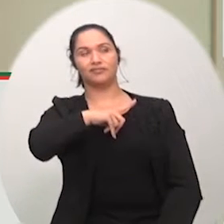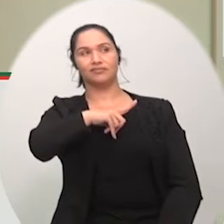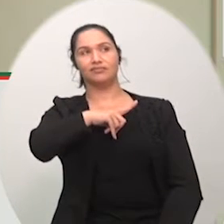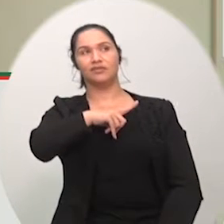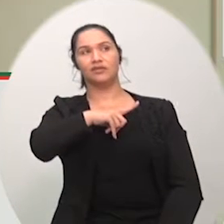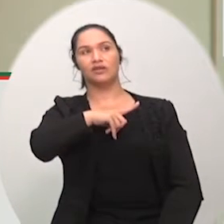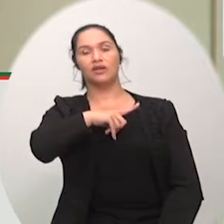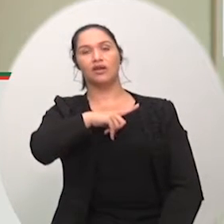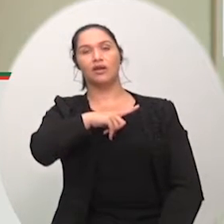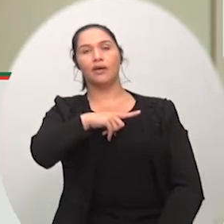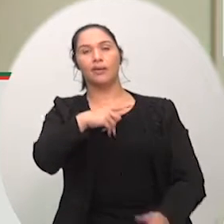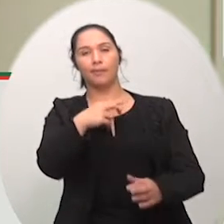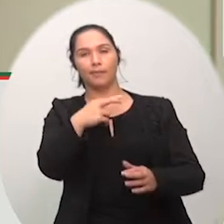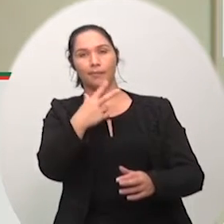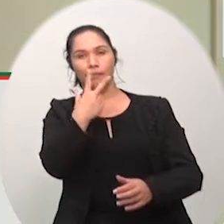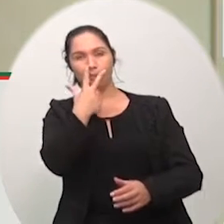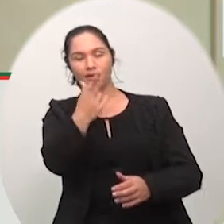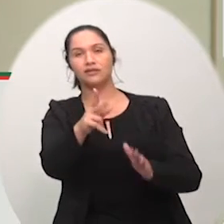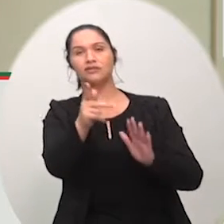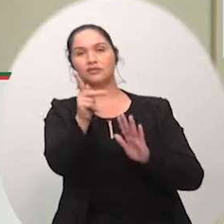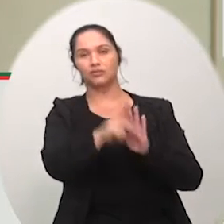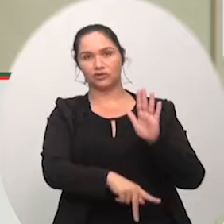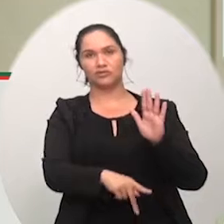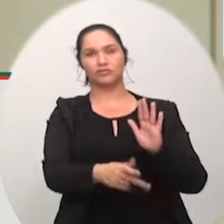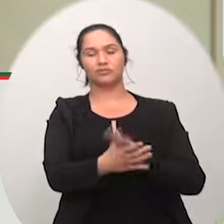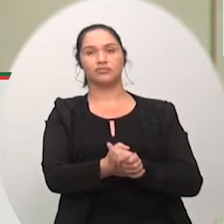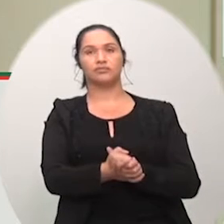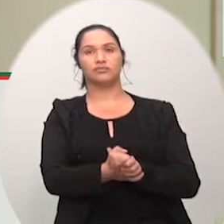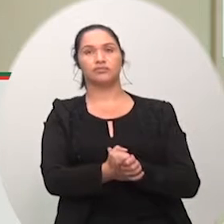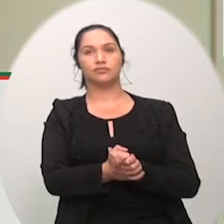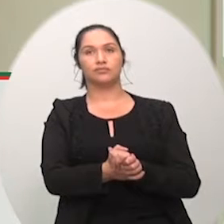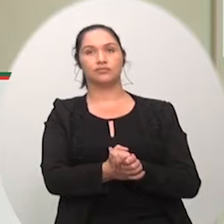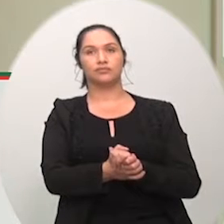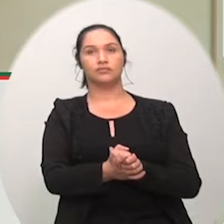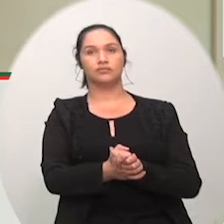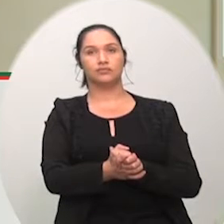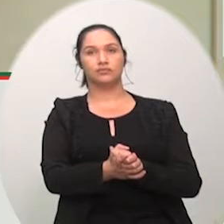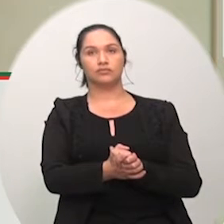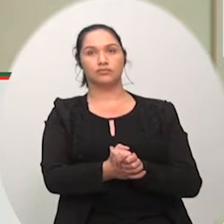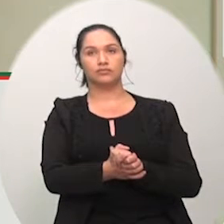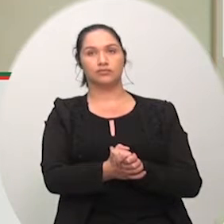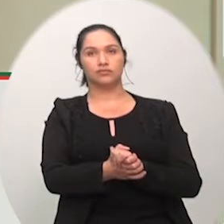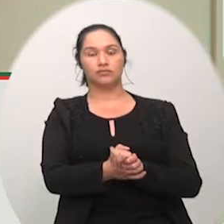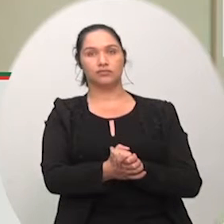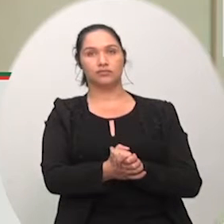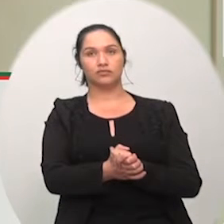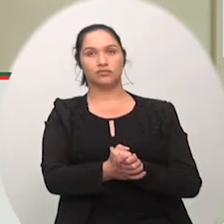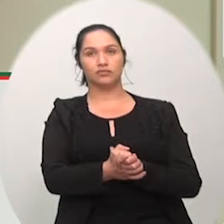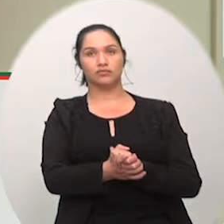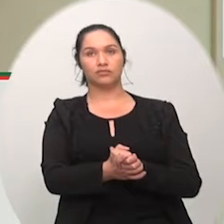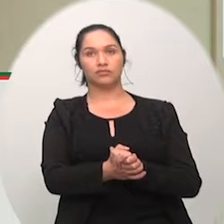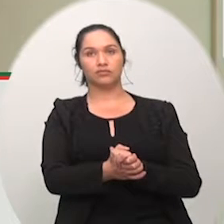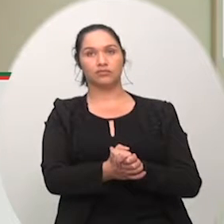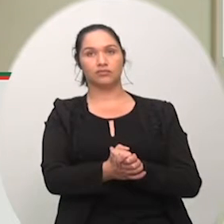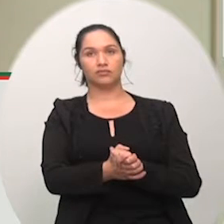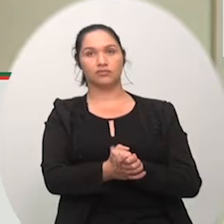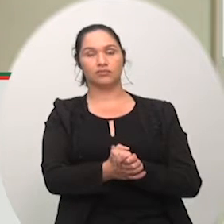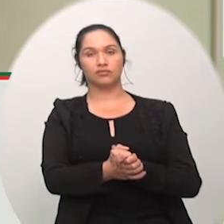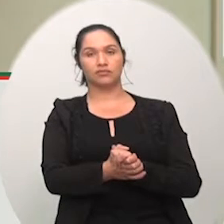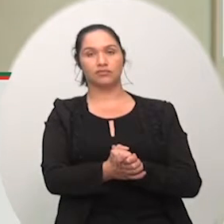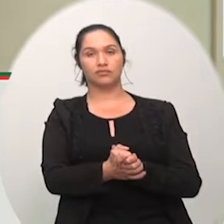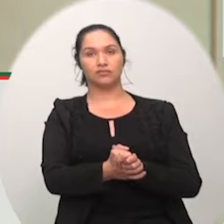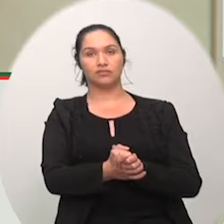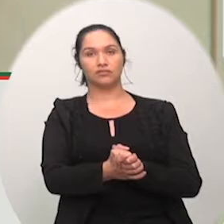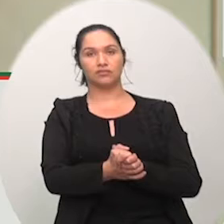parecer para fazer o sistema que hoje aqui temos como Curitiba já era a frente do nosso